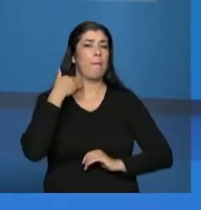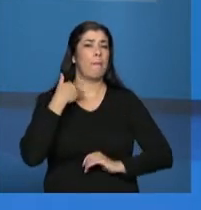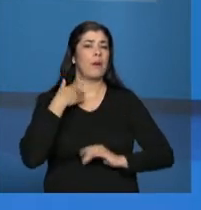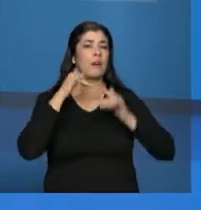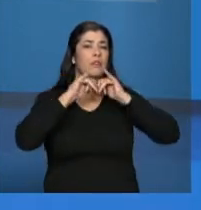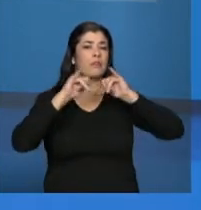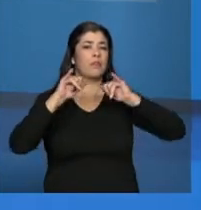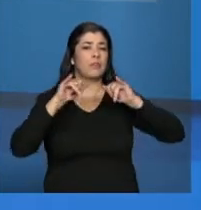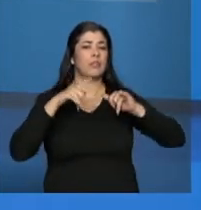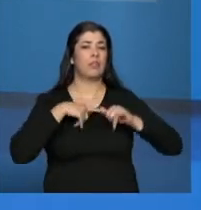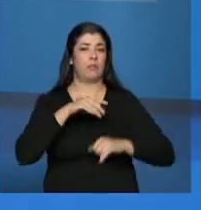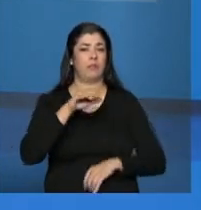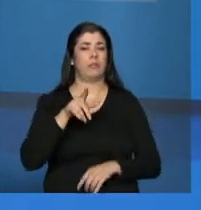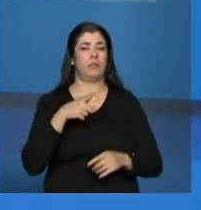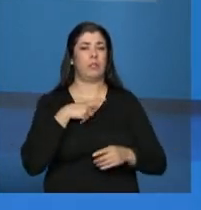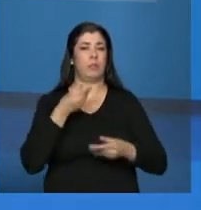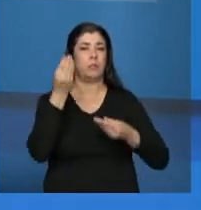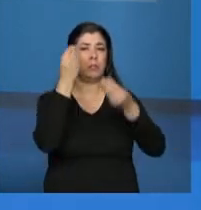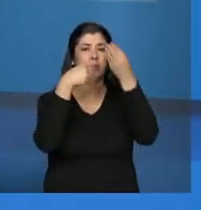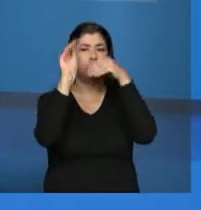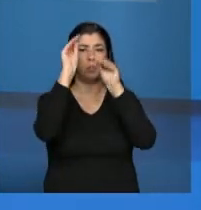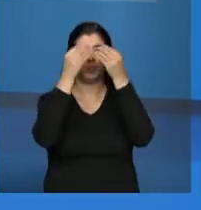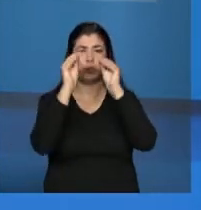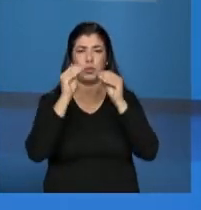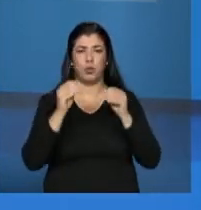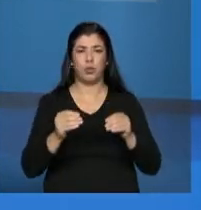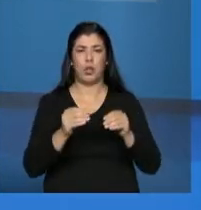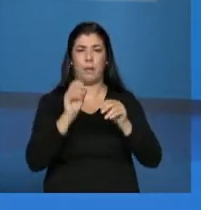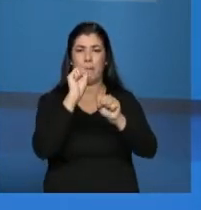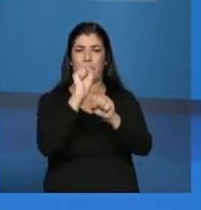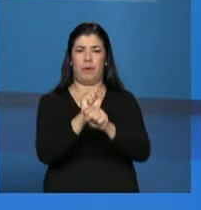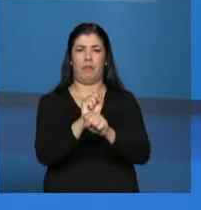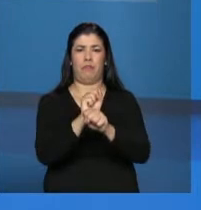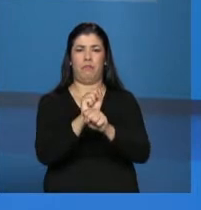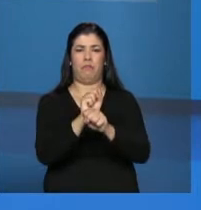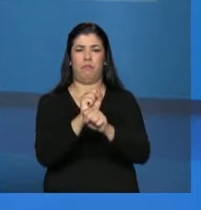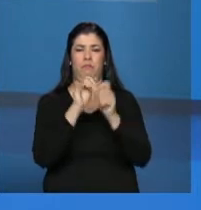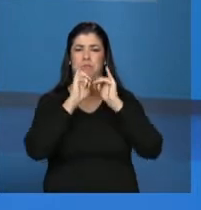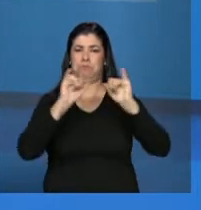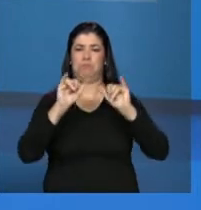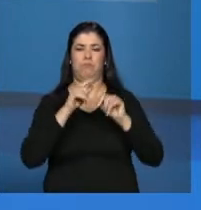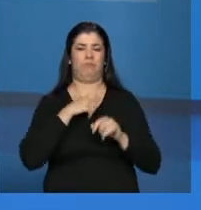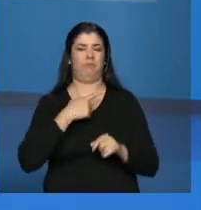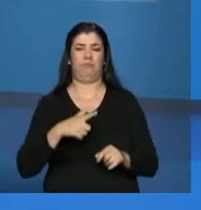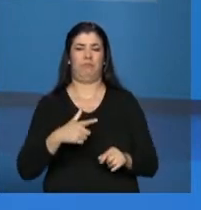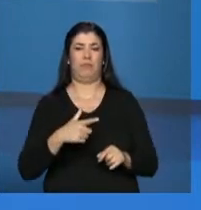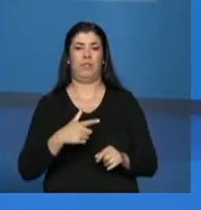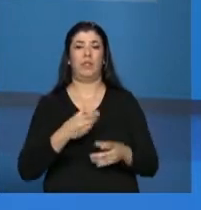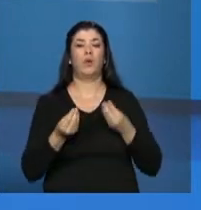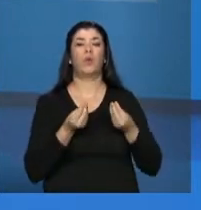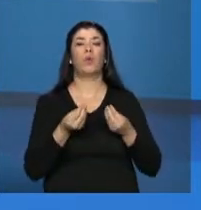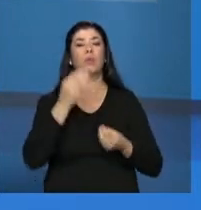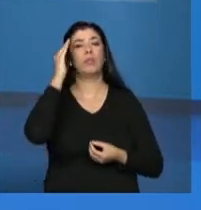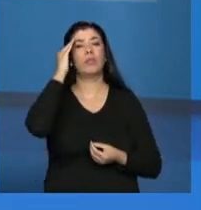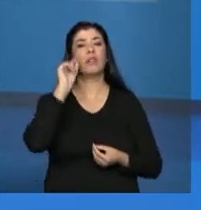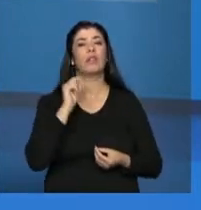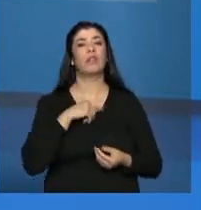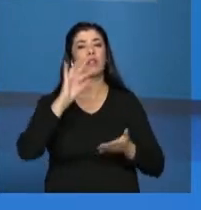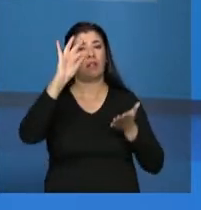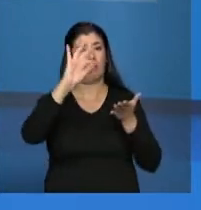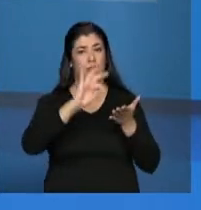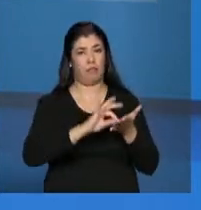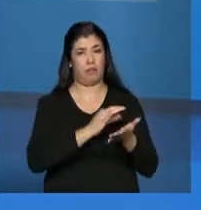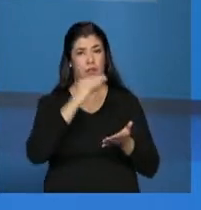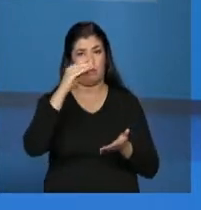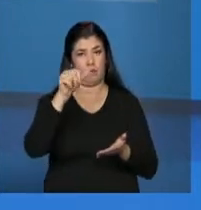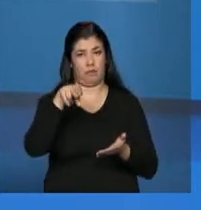uma carga de informações e elas vão ficar estáticas lá. Ele é um, o entendimento que nós temos desse cadastro, ele